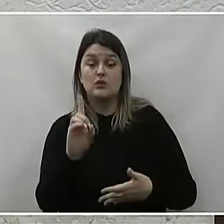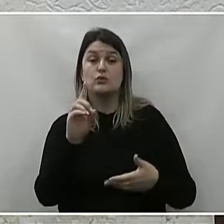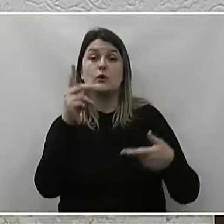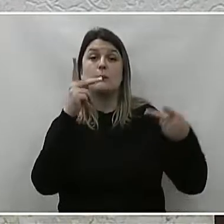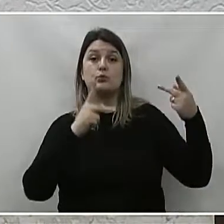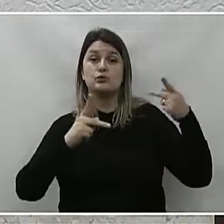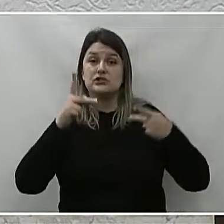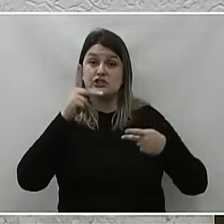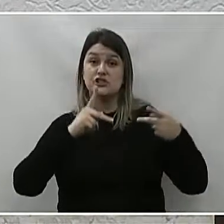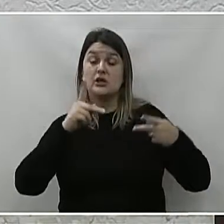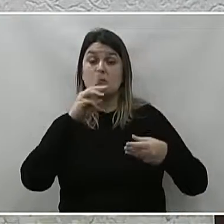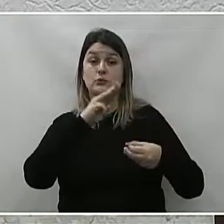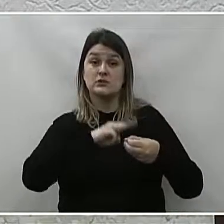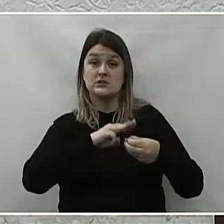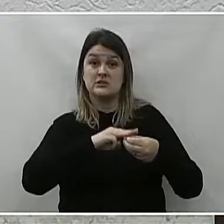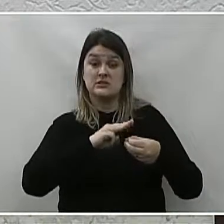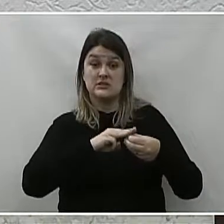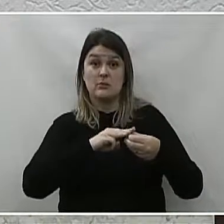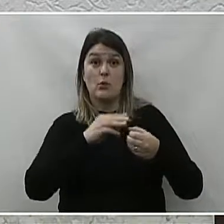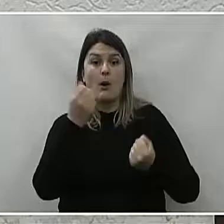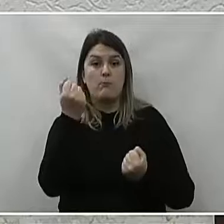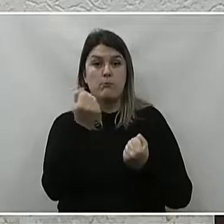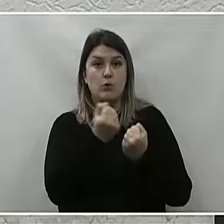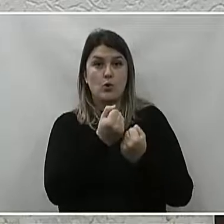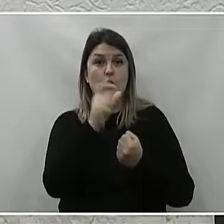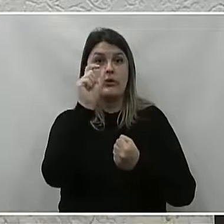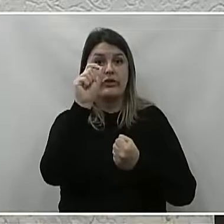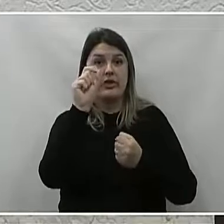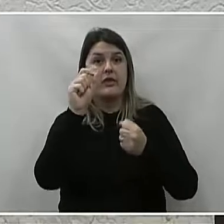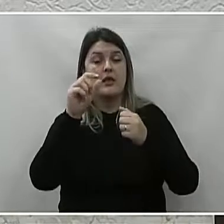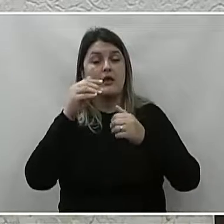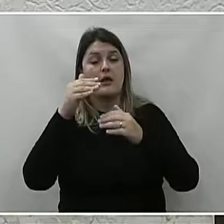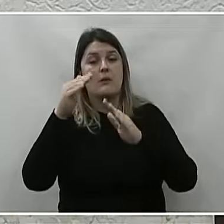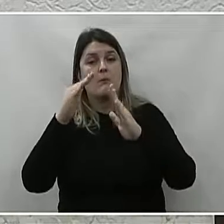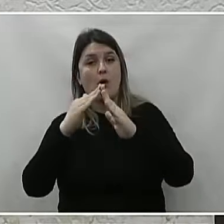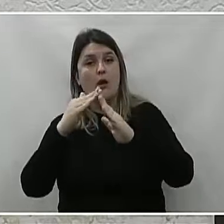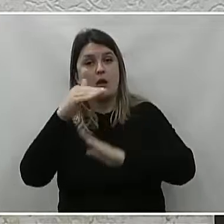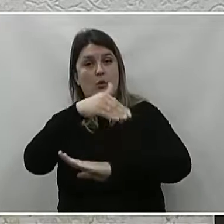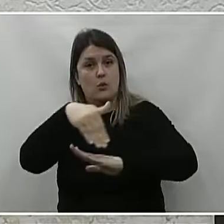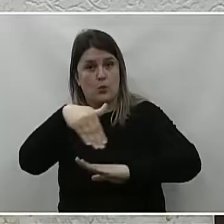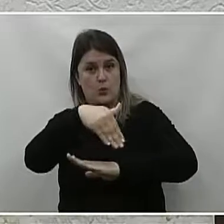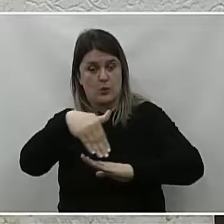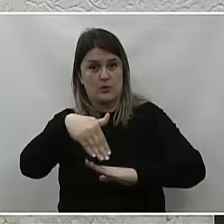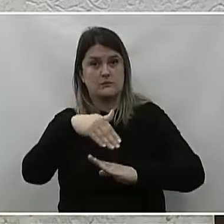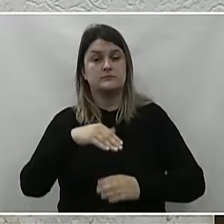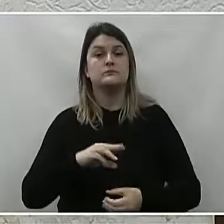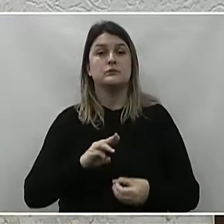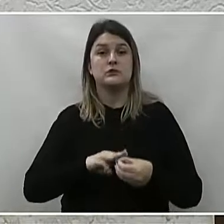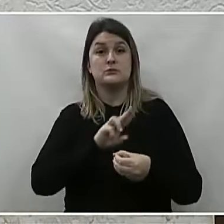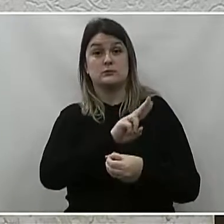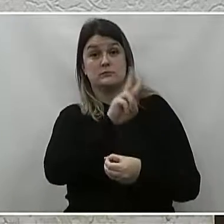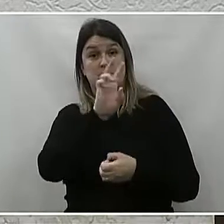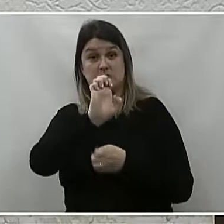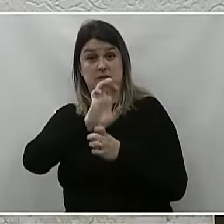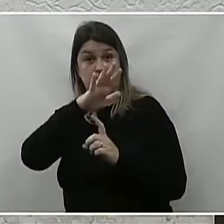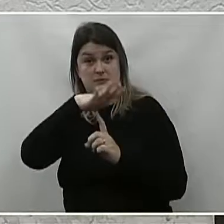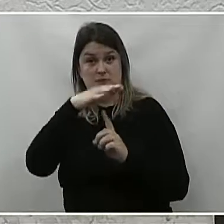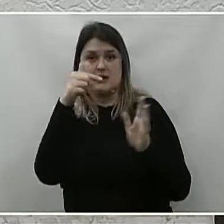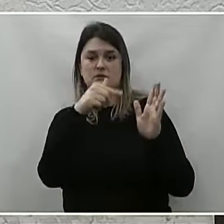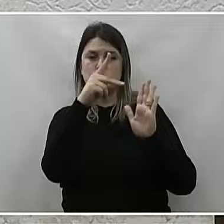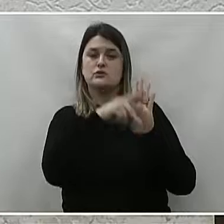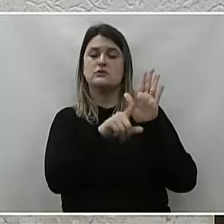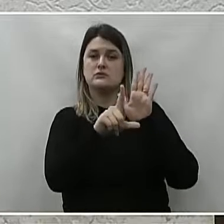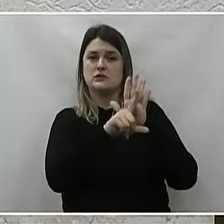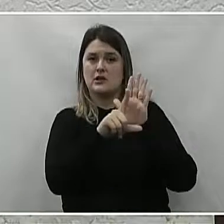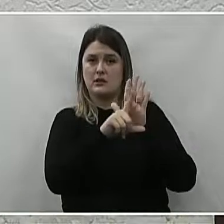política municipal para a população em situação de rua em União da Vitória Paraná. Fundamentação. O Projeto de